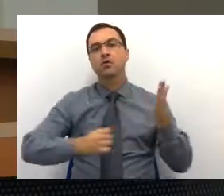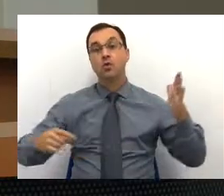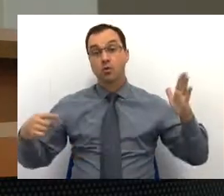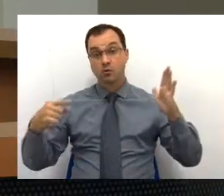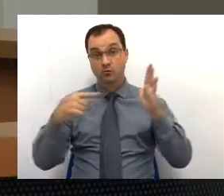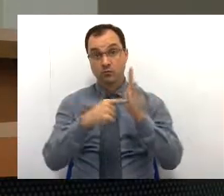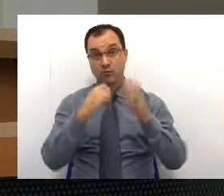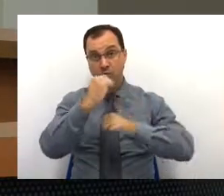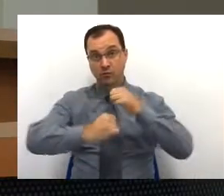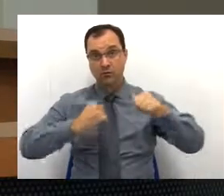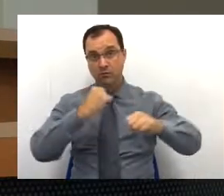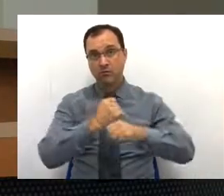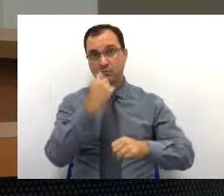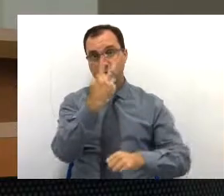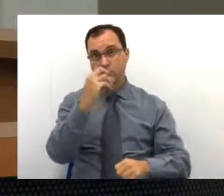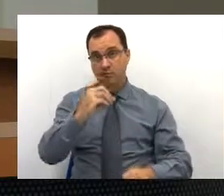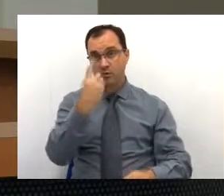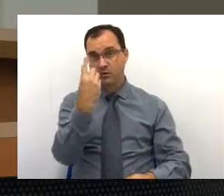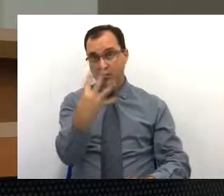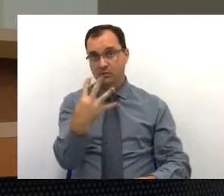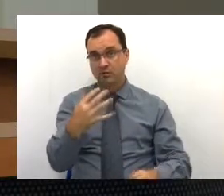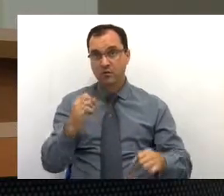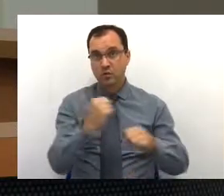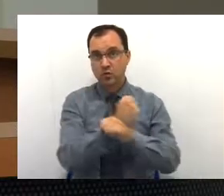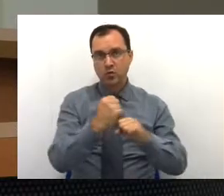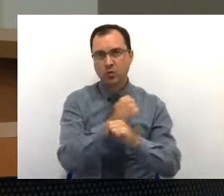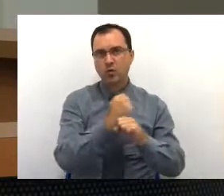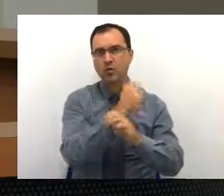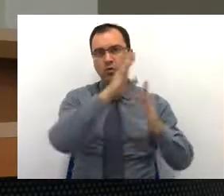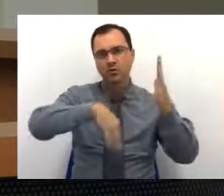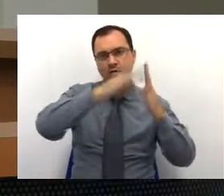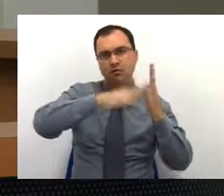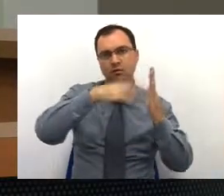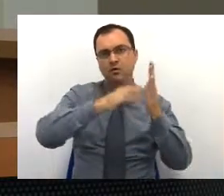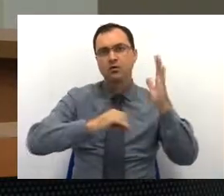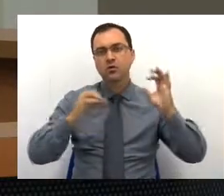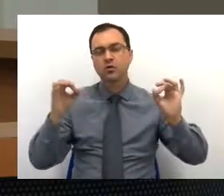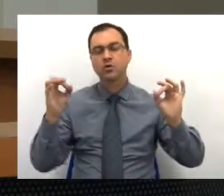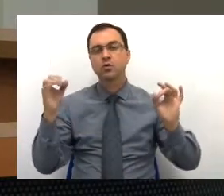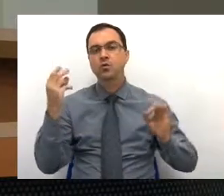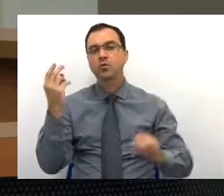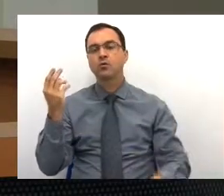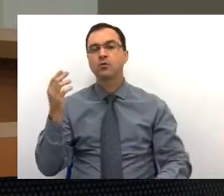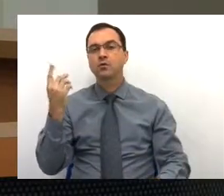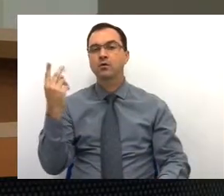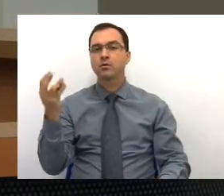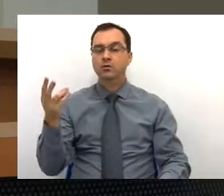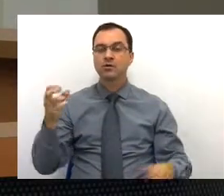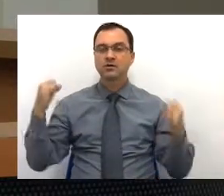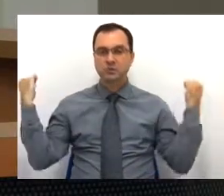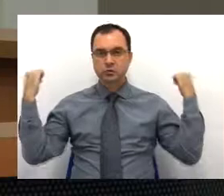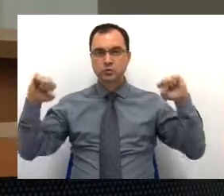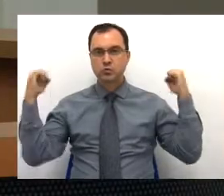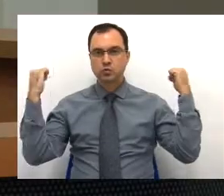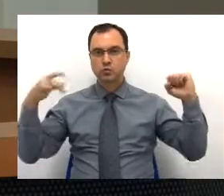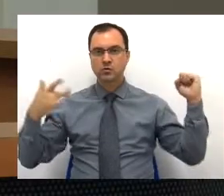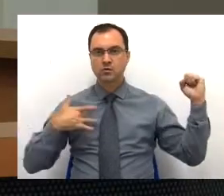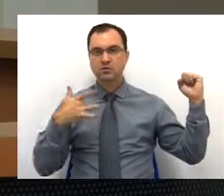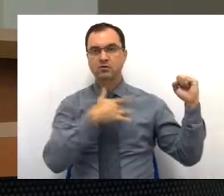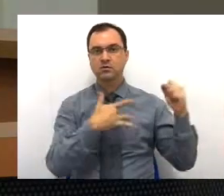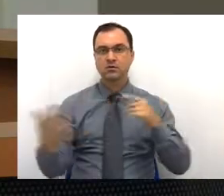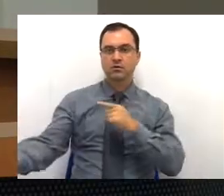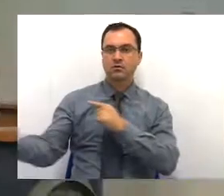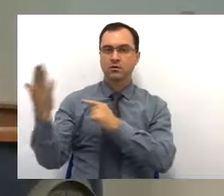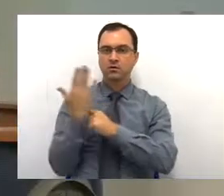é, em 2014, reformar 34 unidades. Construção de academias em saúde, o